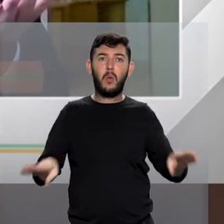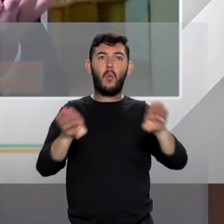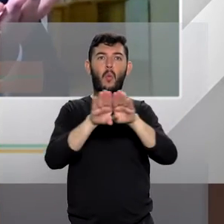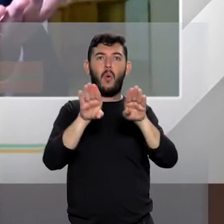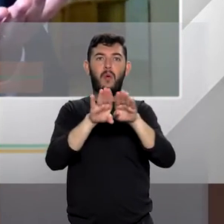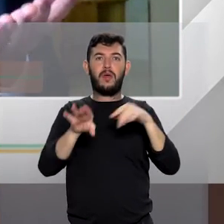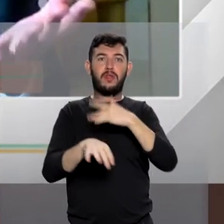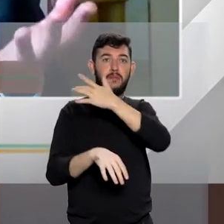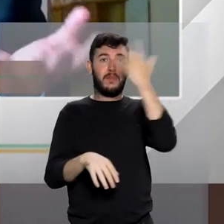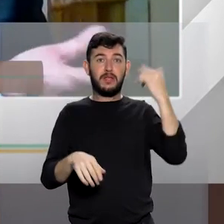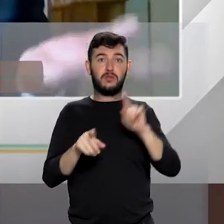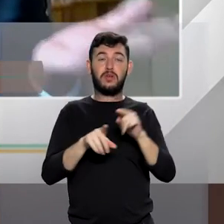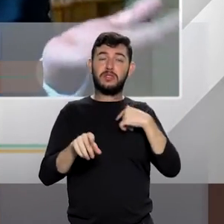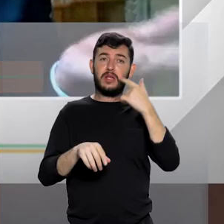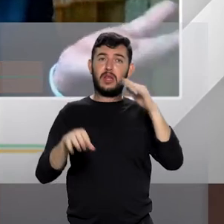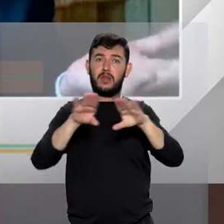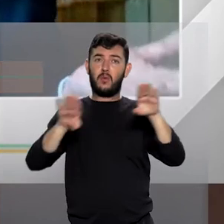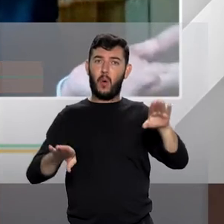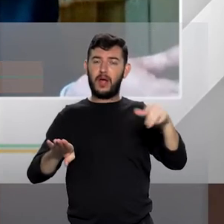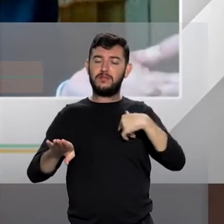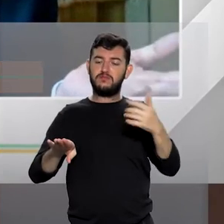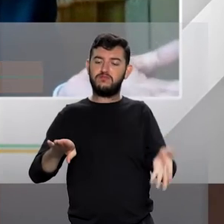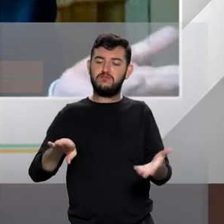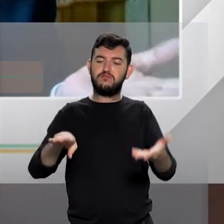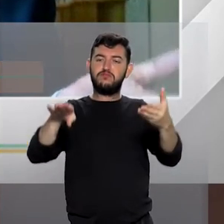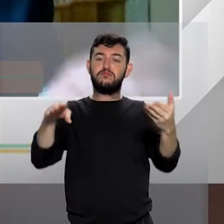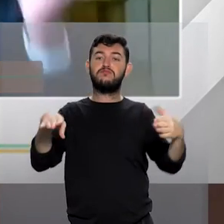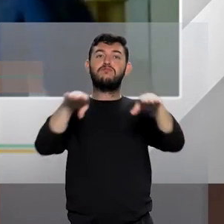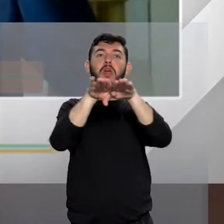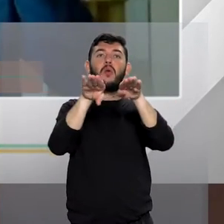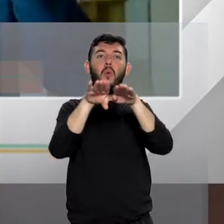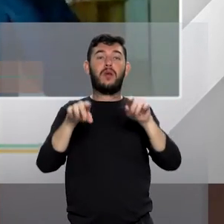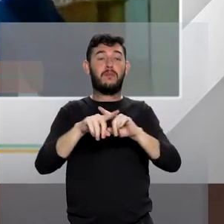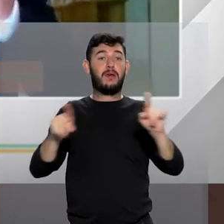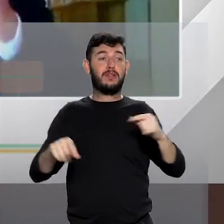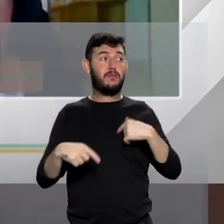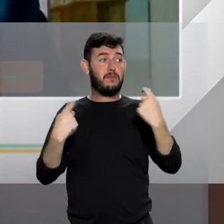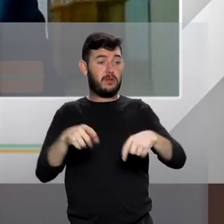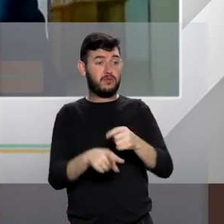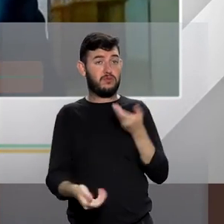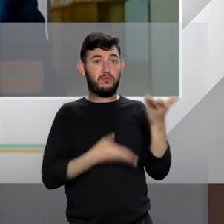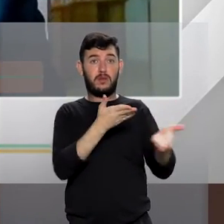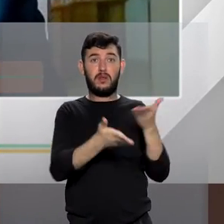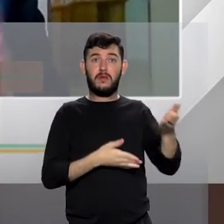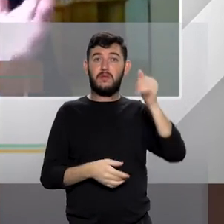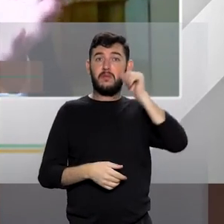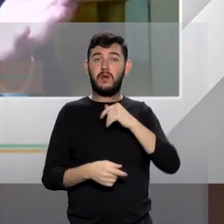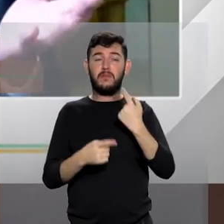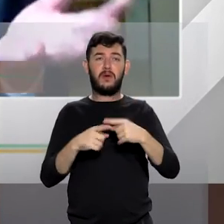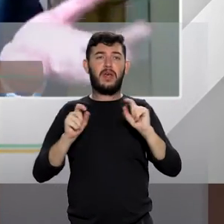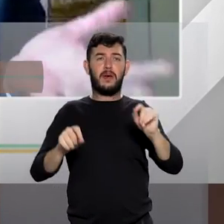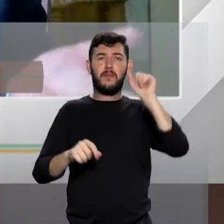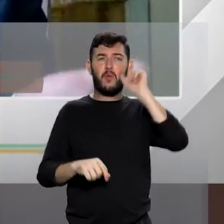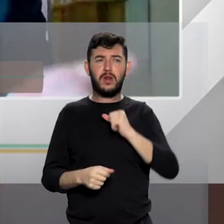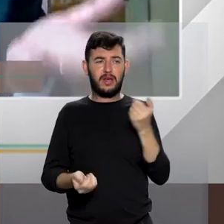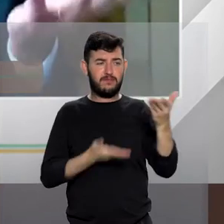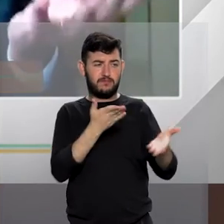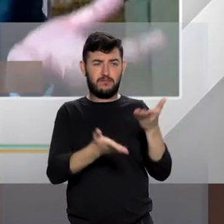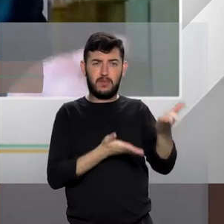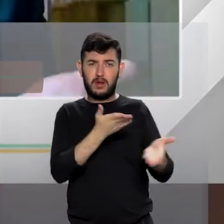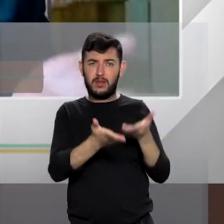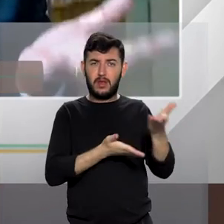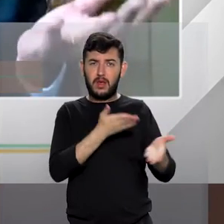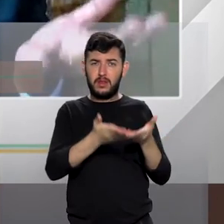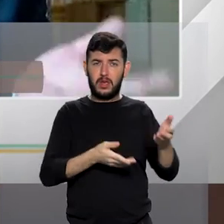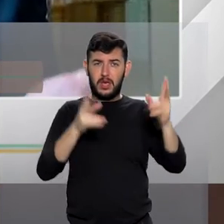diferenciado às mulheres, porque no mundo da realidade elas não são tratadas de forma igual que os homens. Então, restabelecer